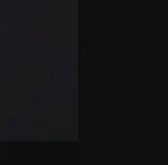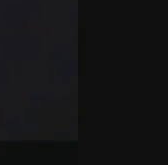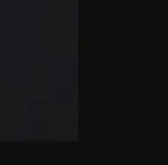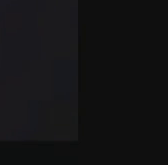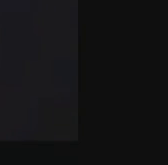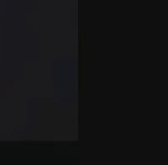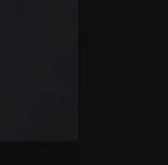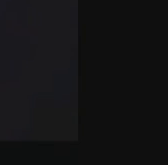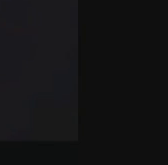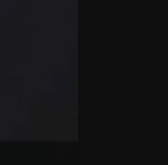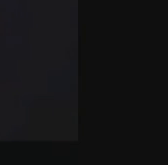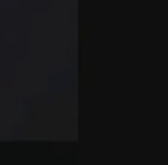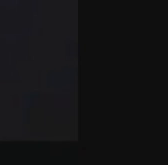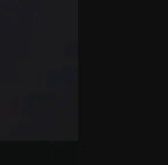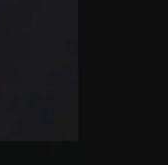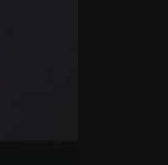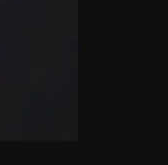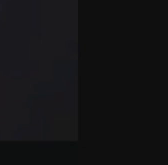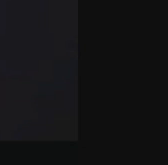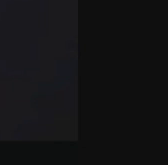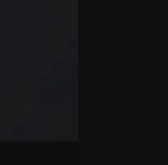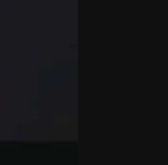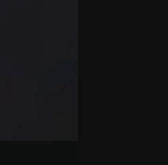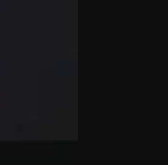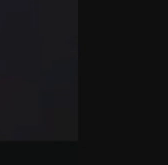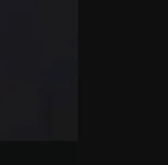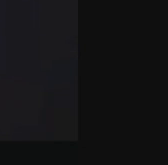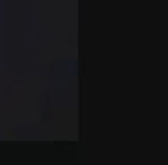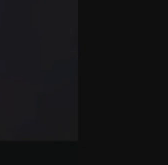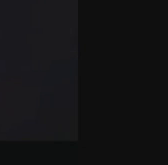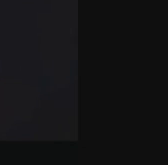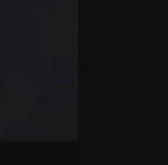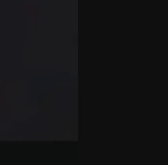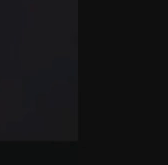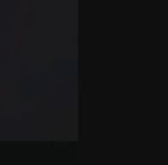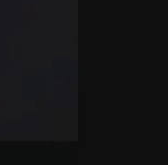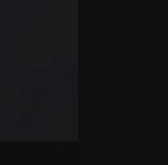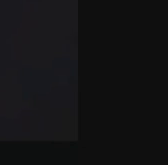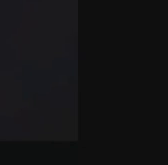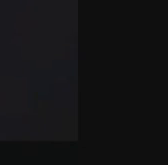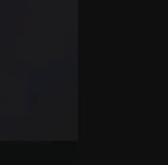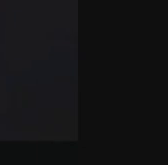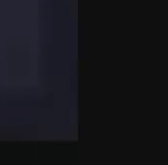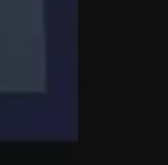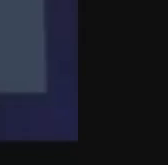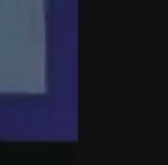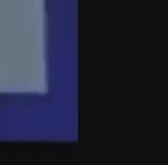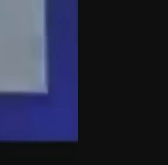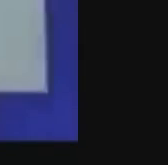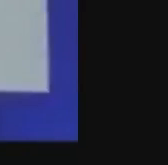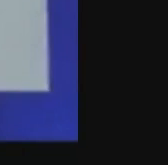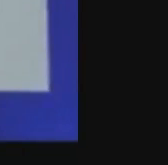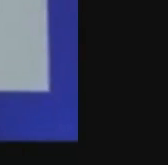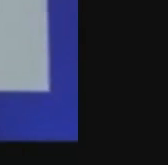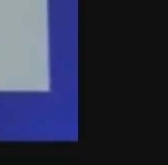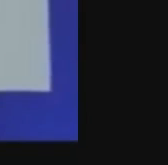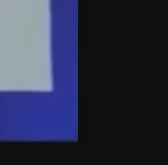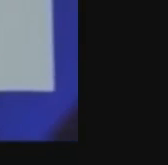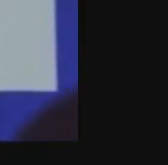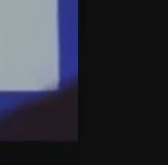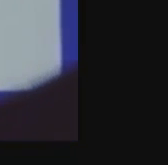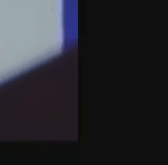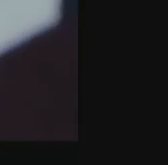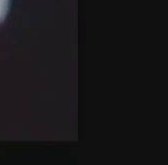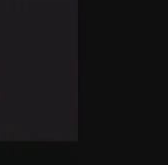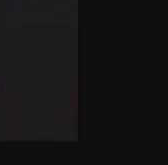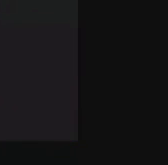tem obra. Mas às vezes a gente percebe que aqui, exatamente na minha casa, a gente tem resistência